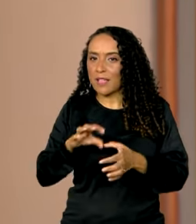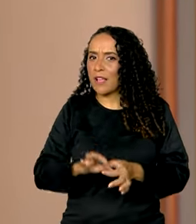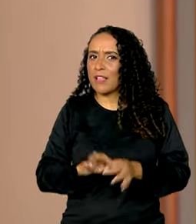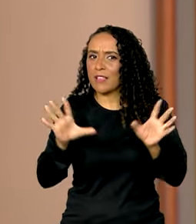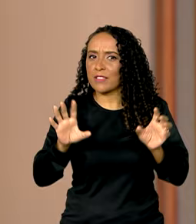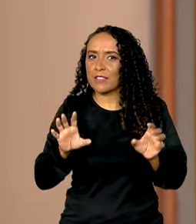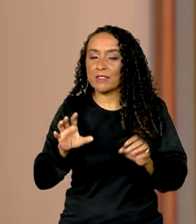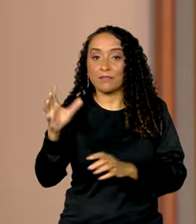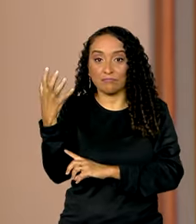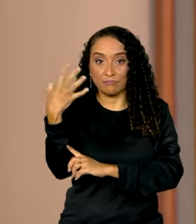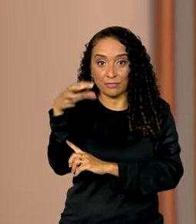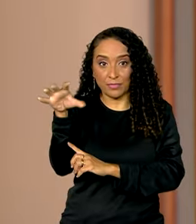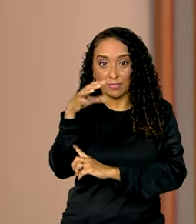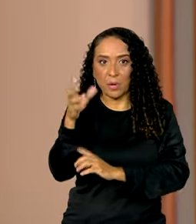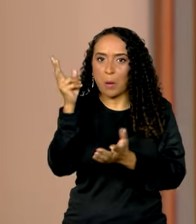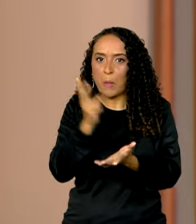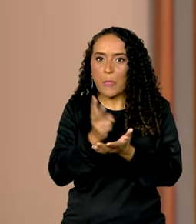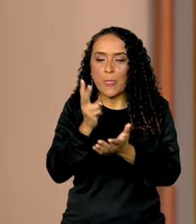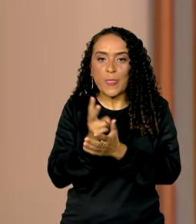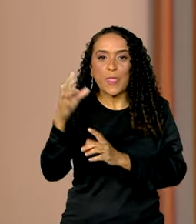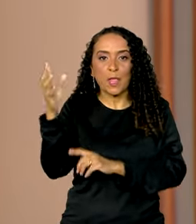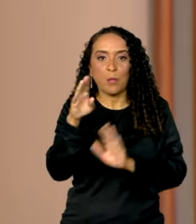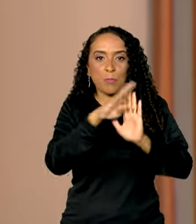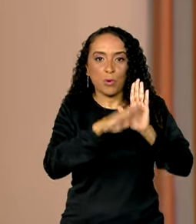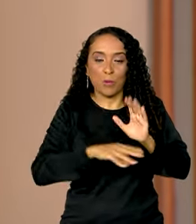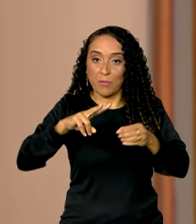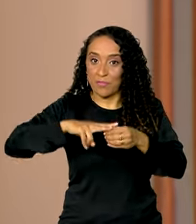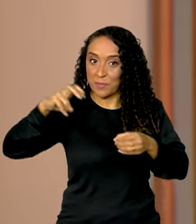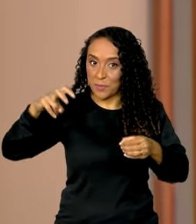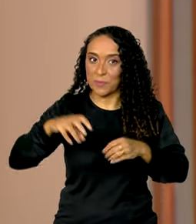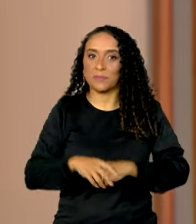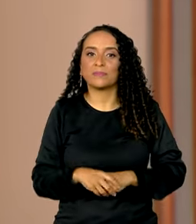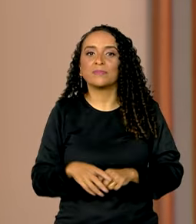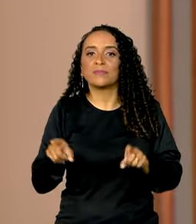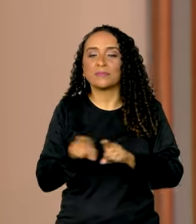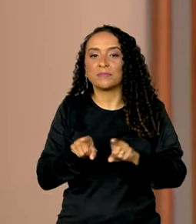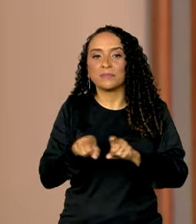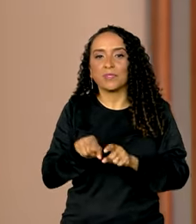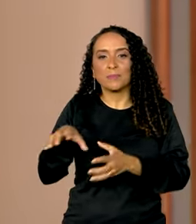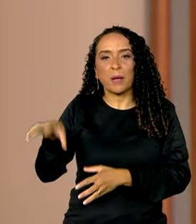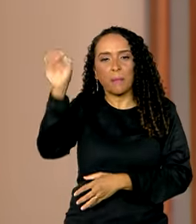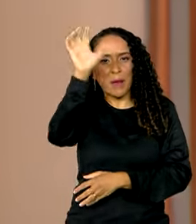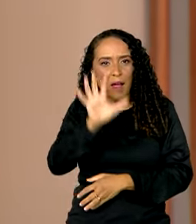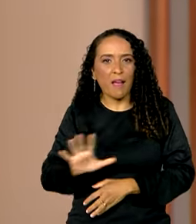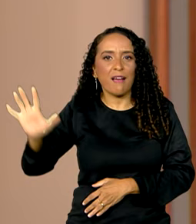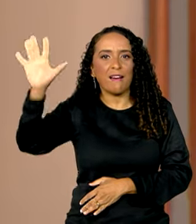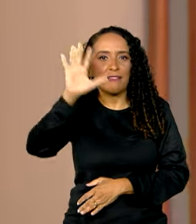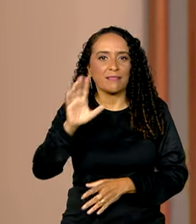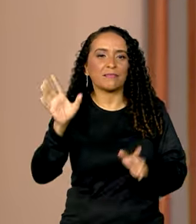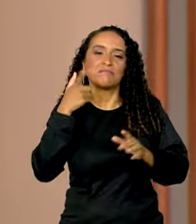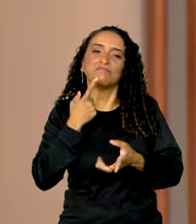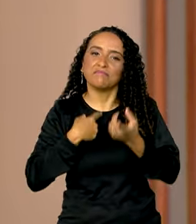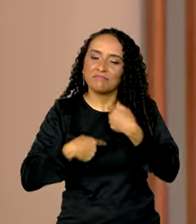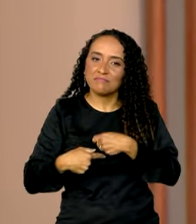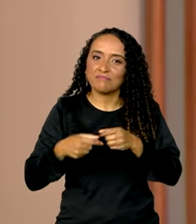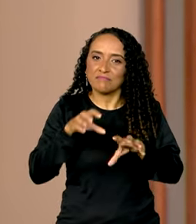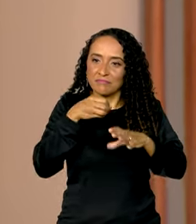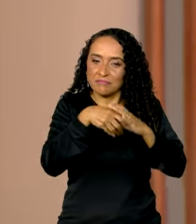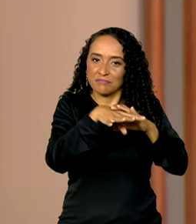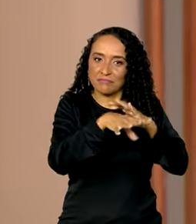disponível via satélite, pelo mesmo sinal do programa A Voz do Brasil, para emissoras de todo o país que desejarem